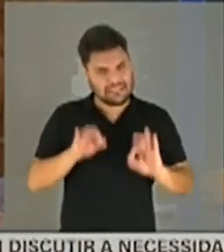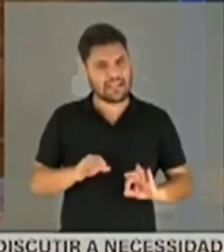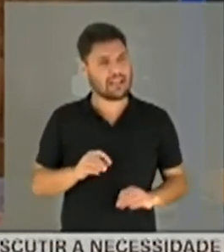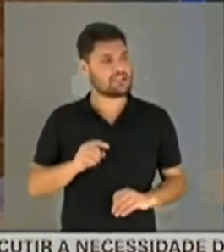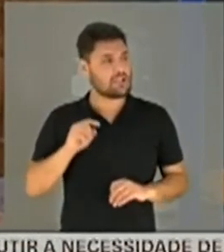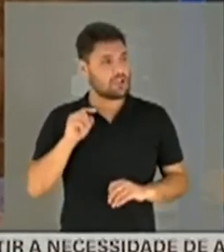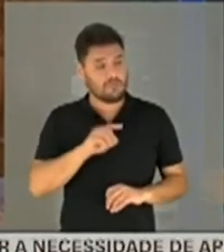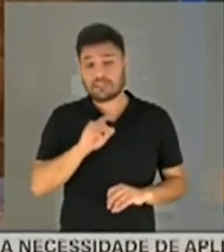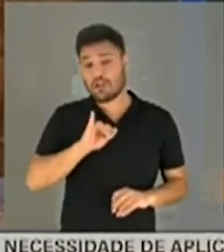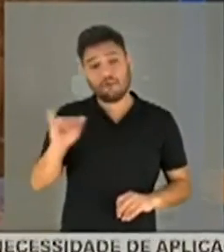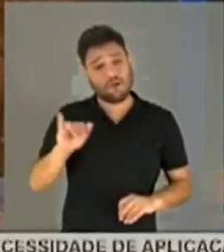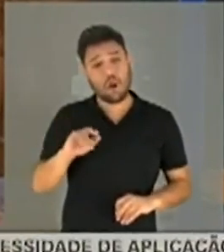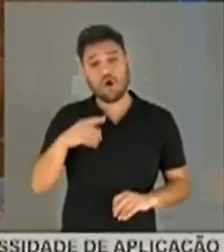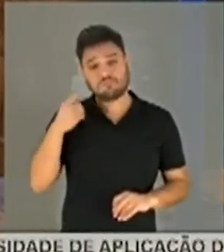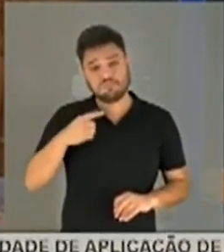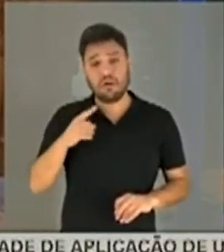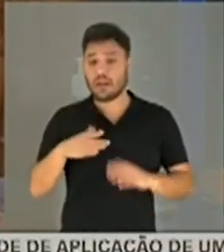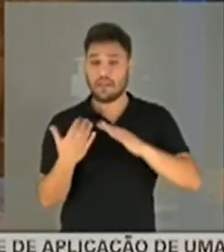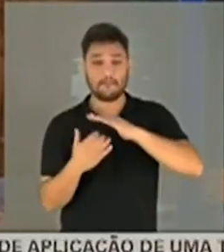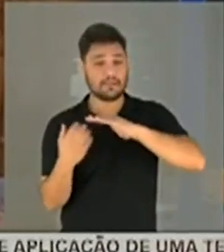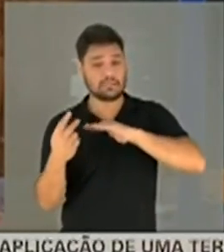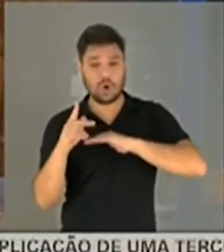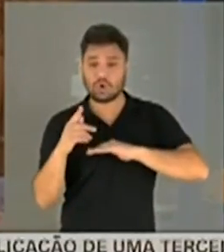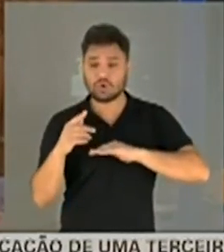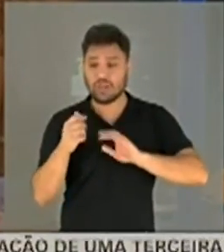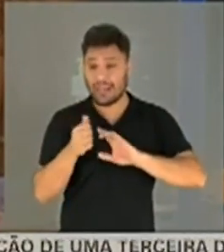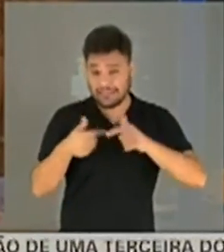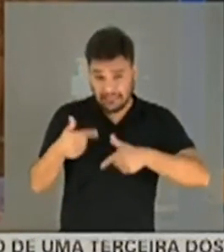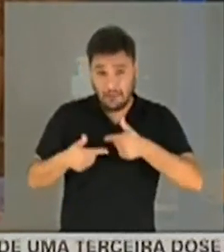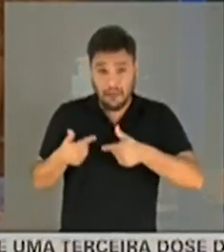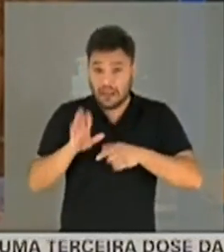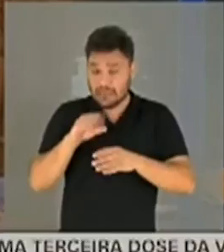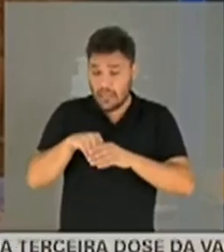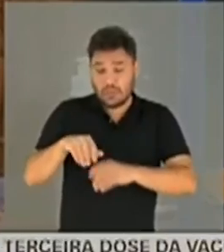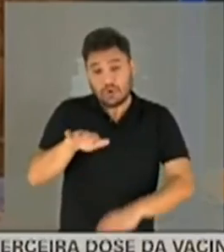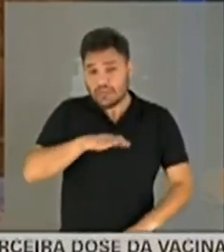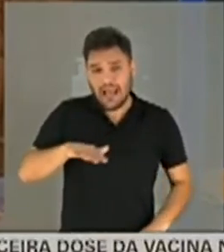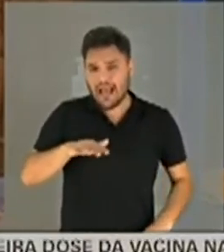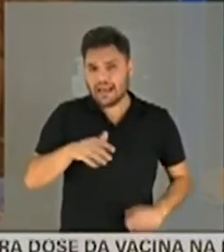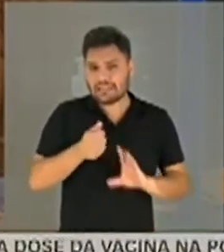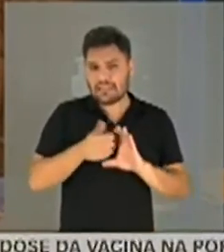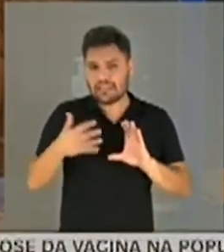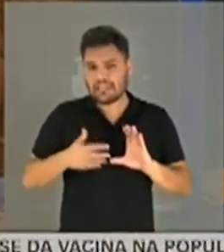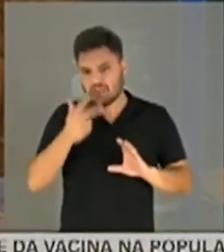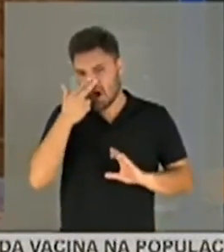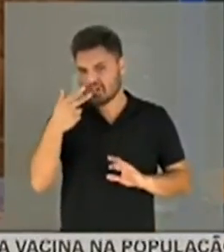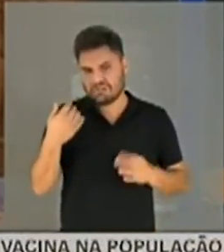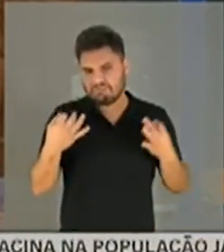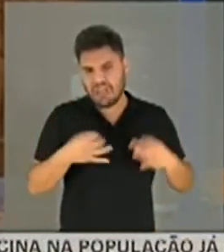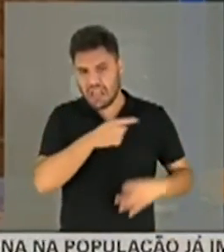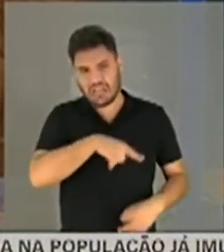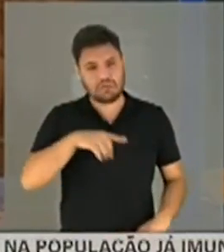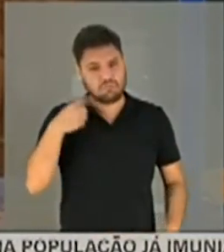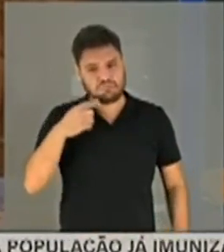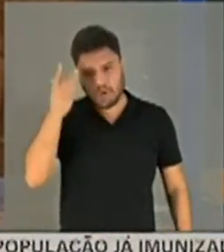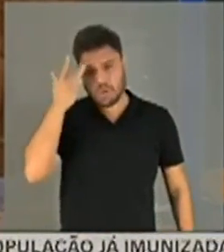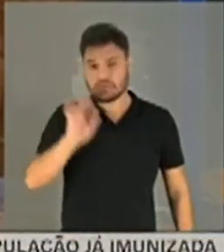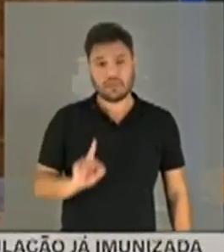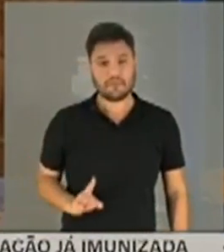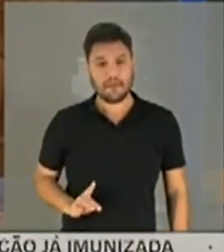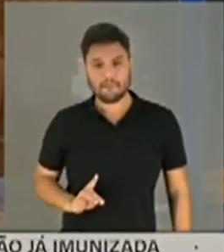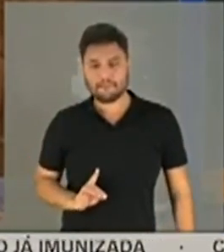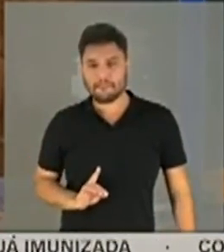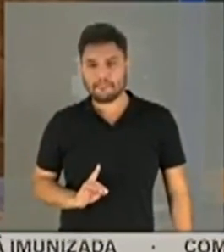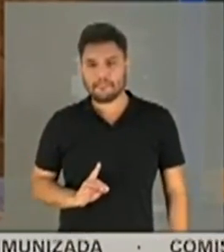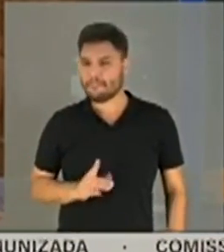não informou para o seu advogado que a sua empresa não tinha essa atividade dentro do seu descritivo. Tenho certeza que um bom advogado jamais ia